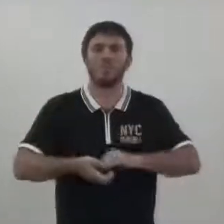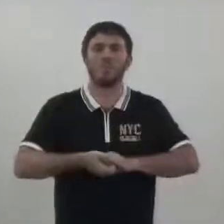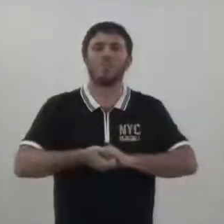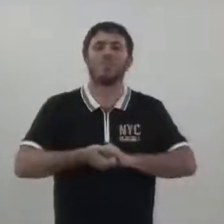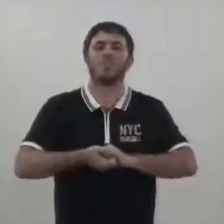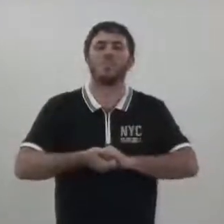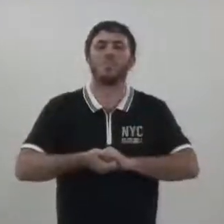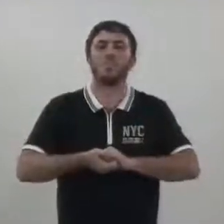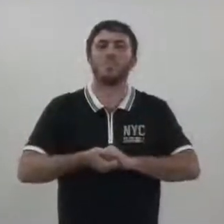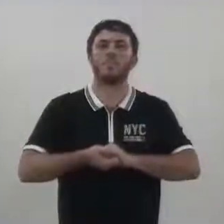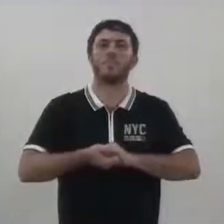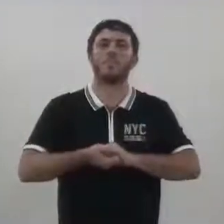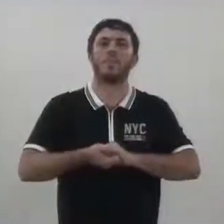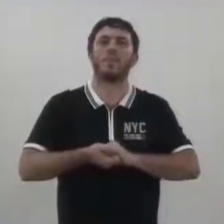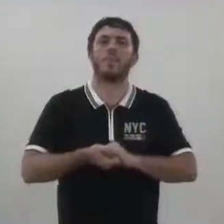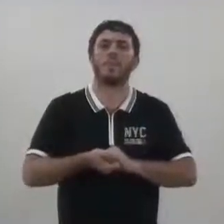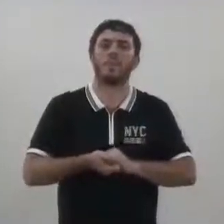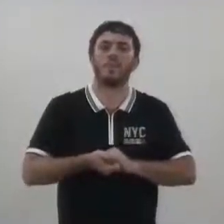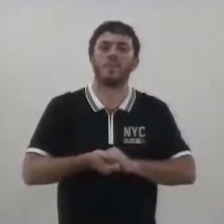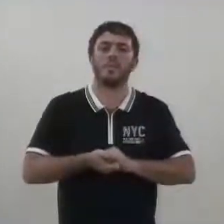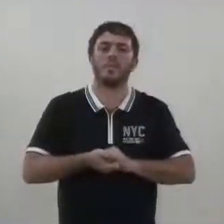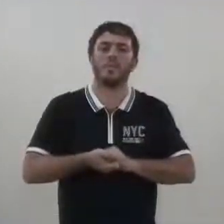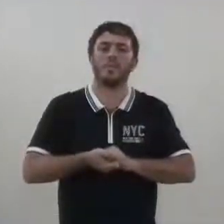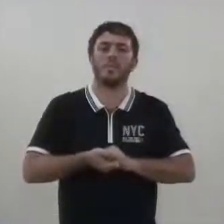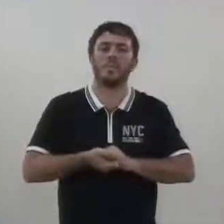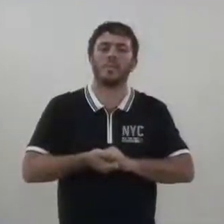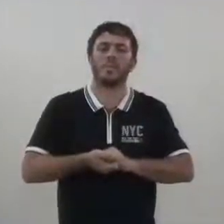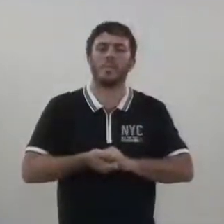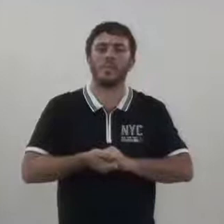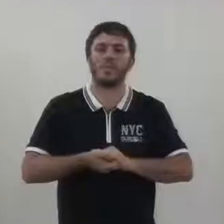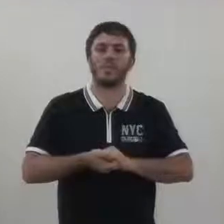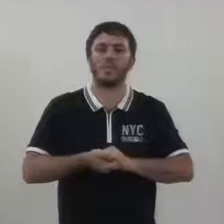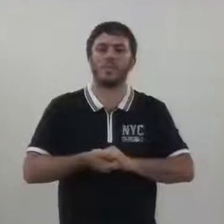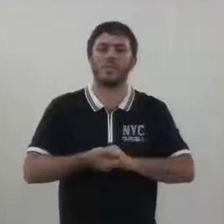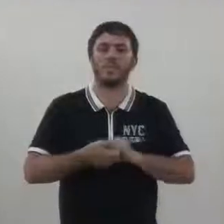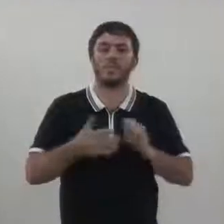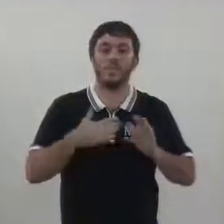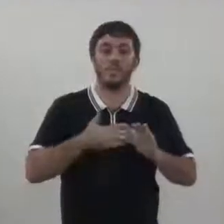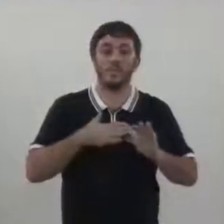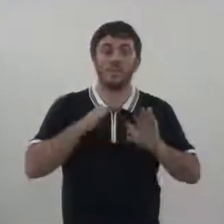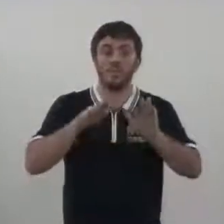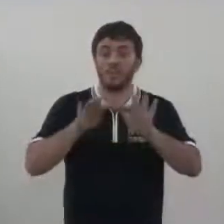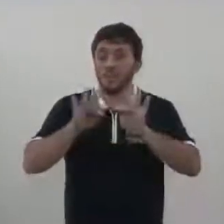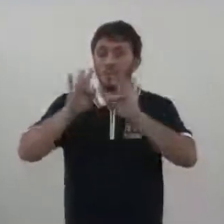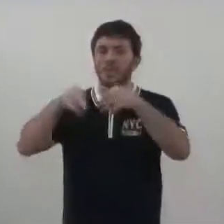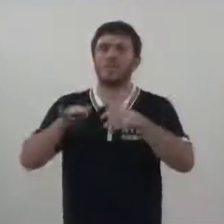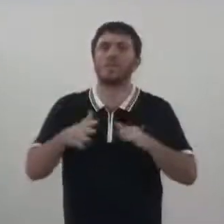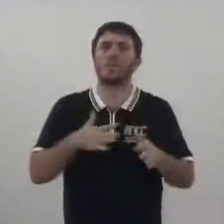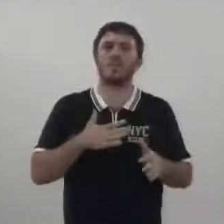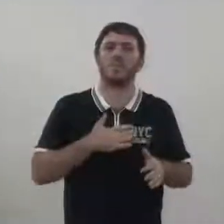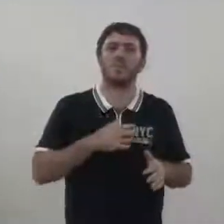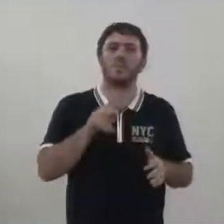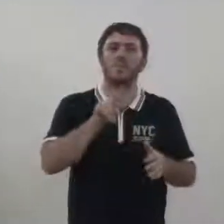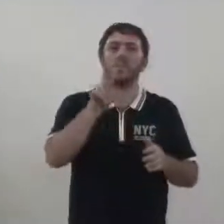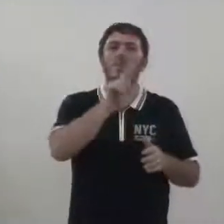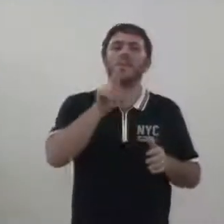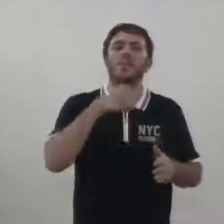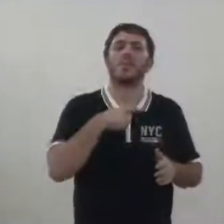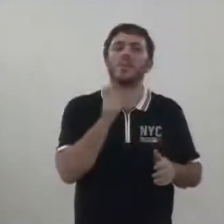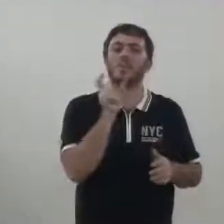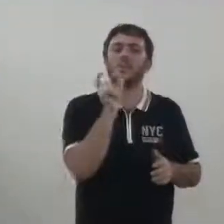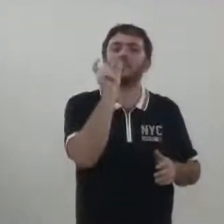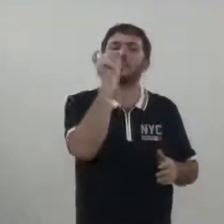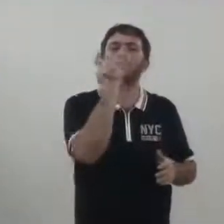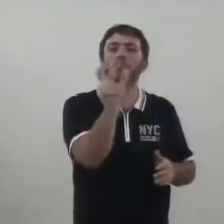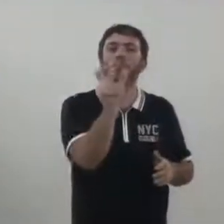Eu, antes de encerrar, quero até fazer uma correção aqui na minha fala. Eu acabei usando a expressão, ainda bem